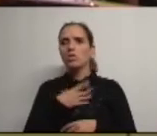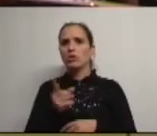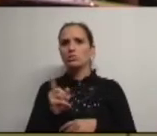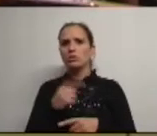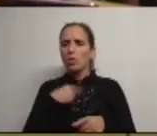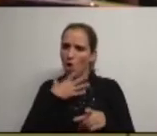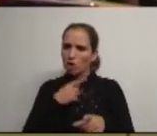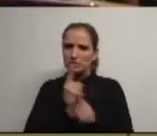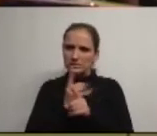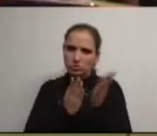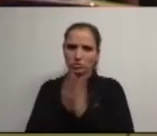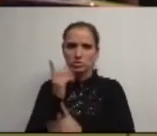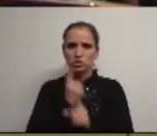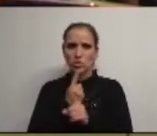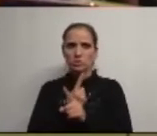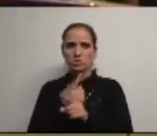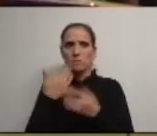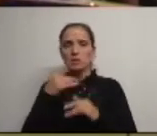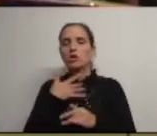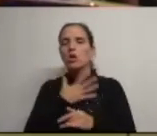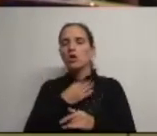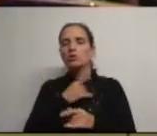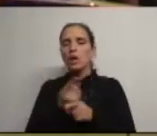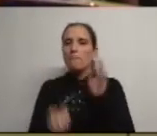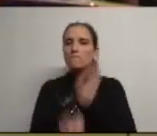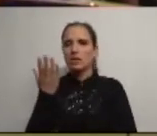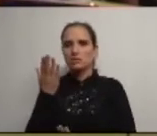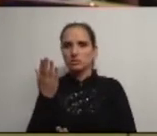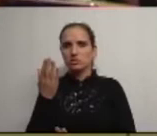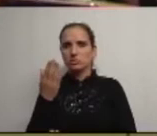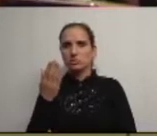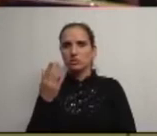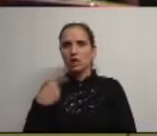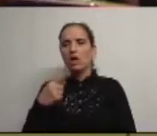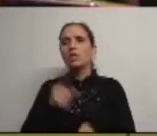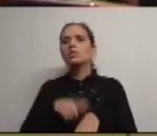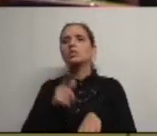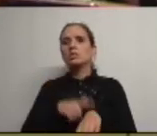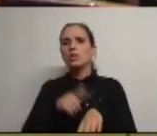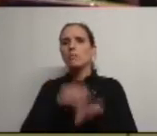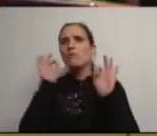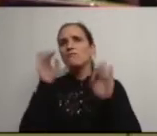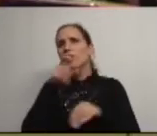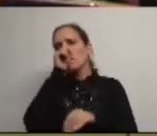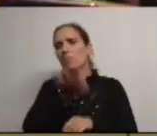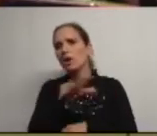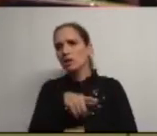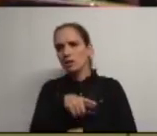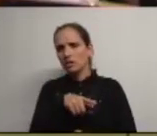gosto de concretizar as coisas mas gosto de que elas apareçam Nós há quanto tempo concluímos aquele parque?